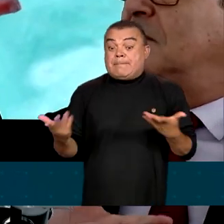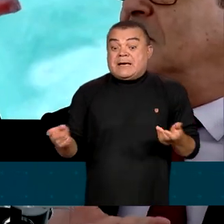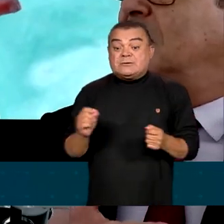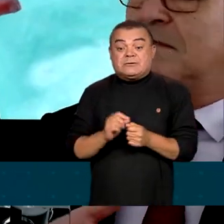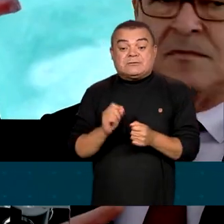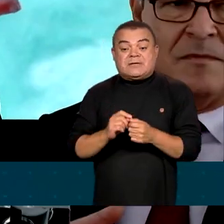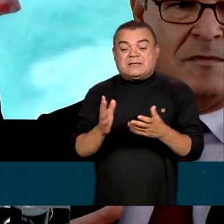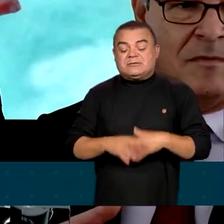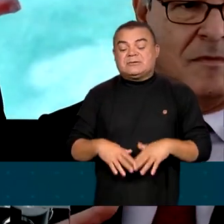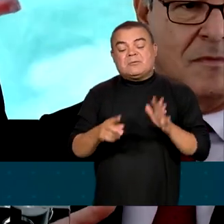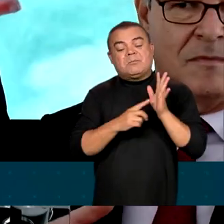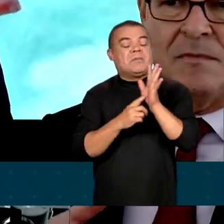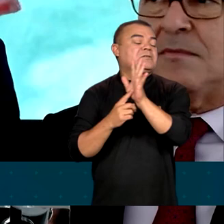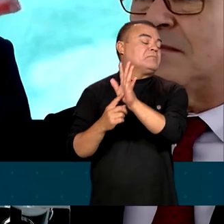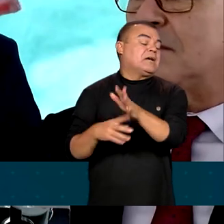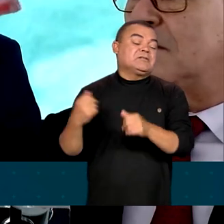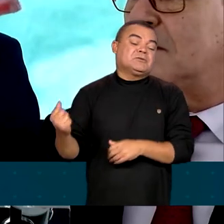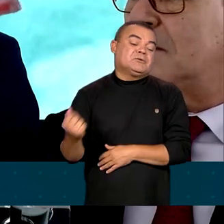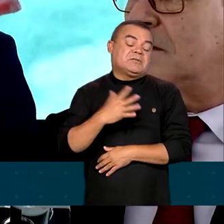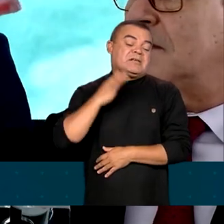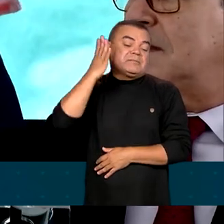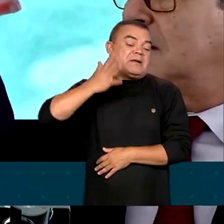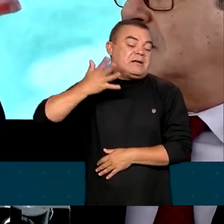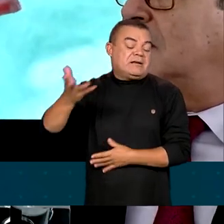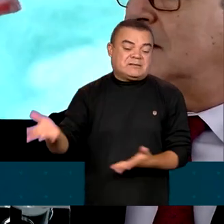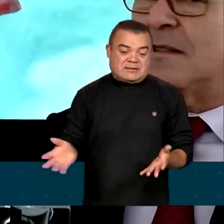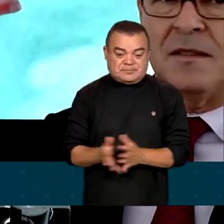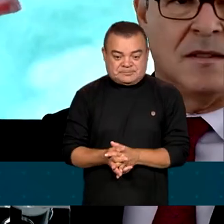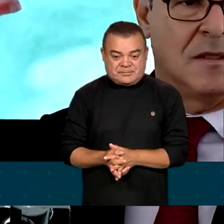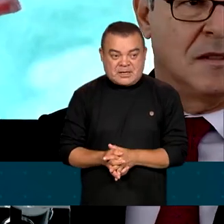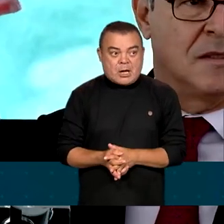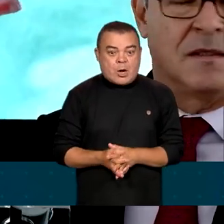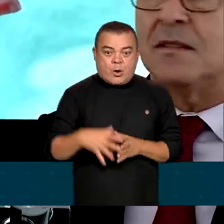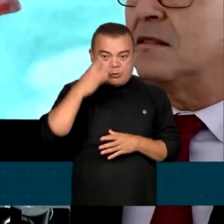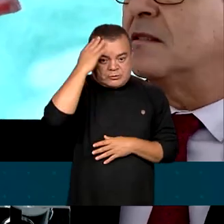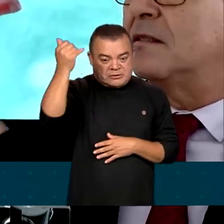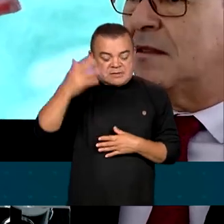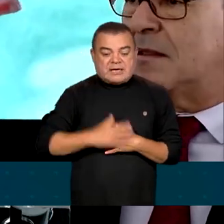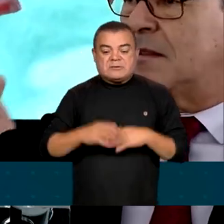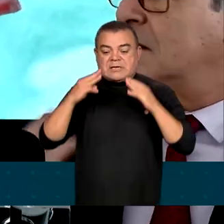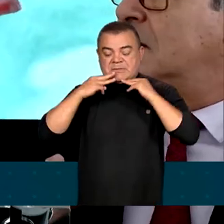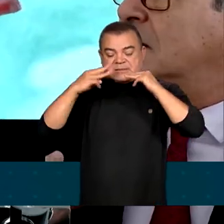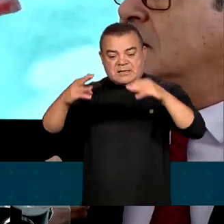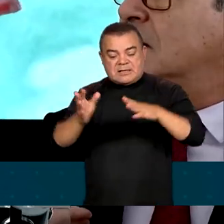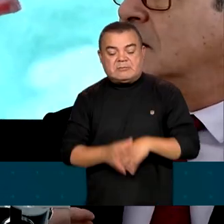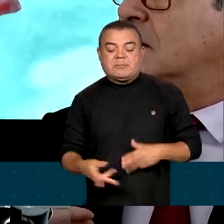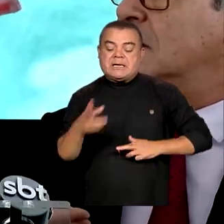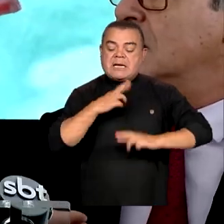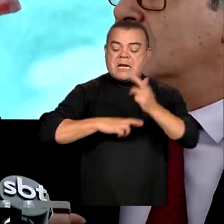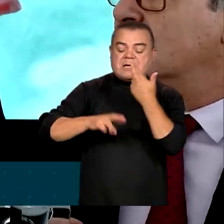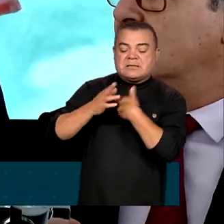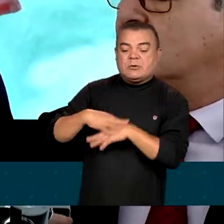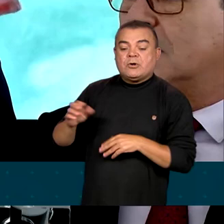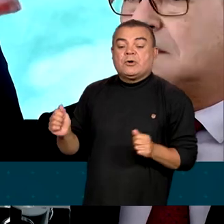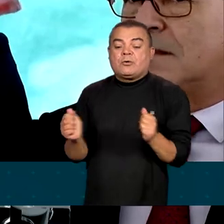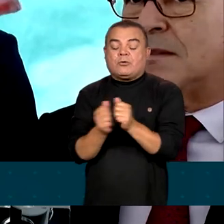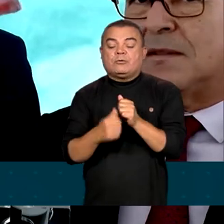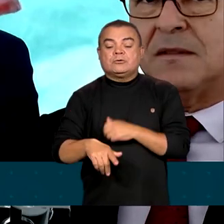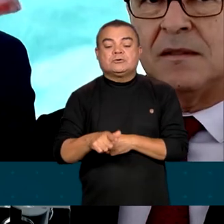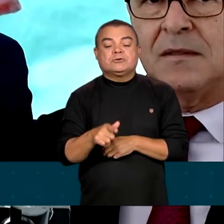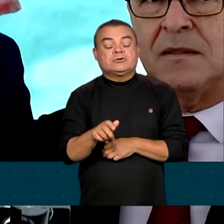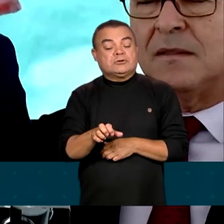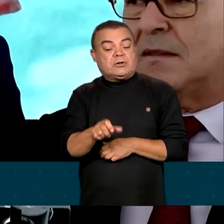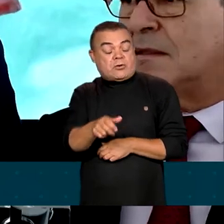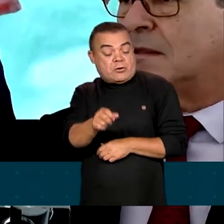falam mais do que as retóricas. Os fatos, o sucesso da missão, o sucesso da relação com o Jorge, das